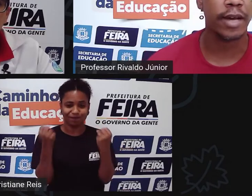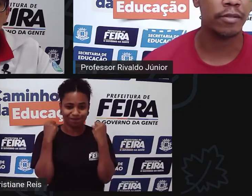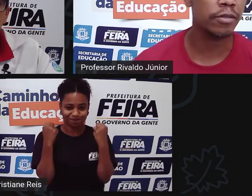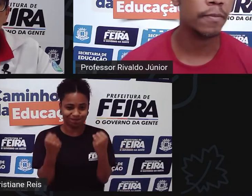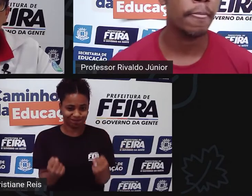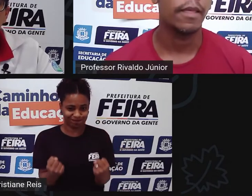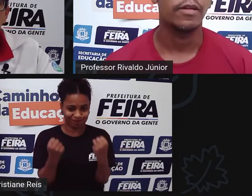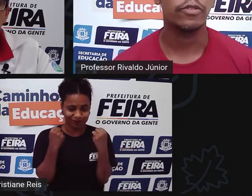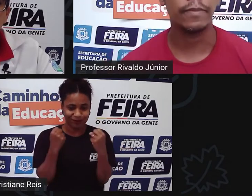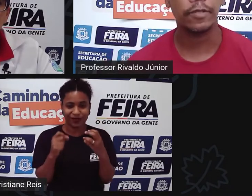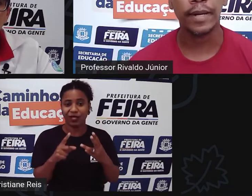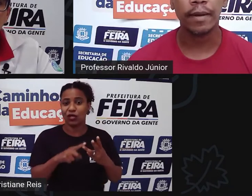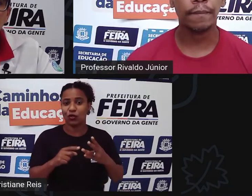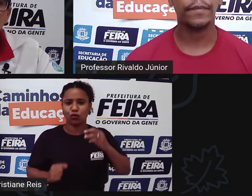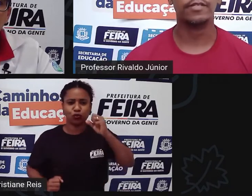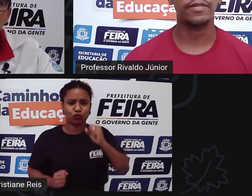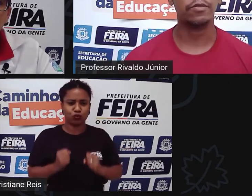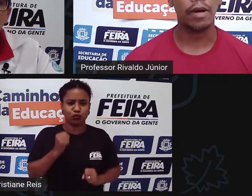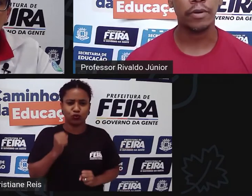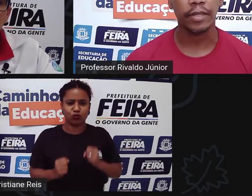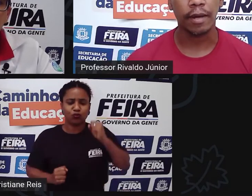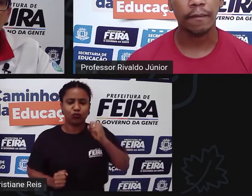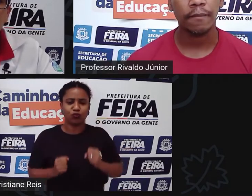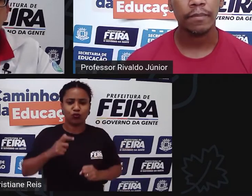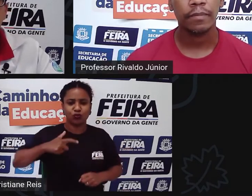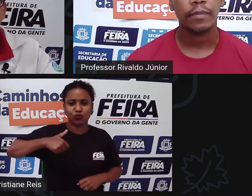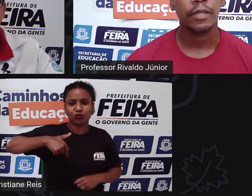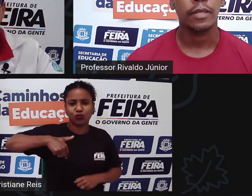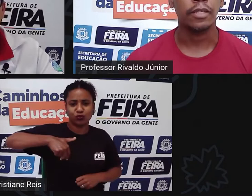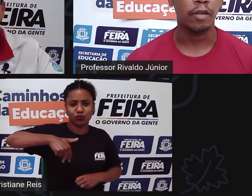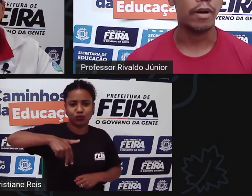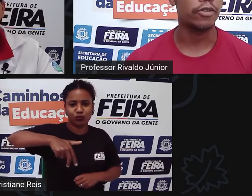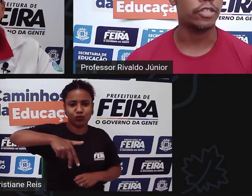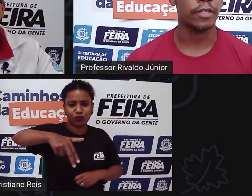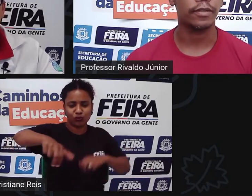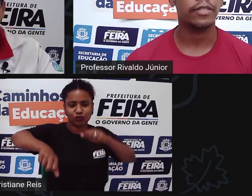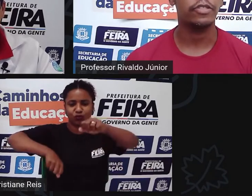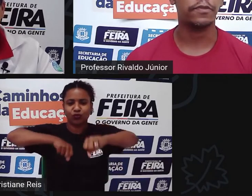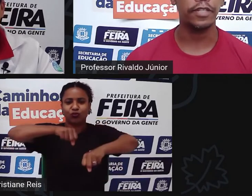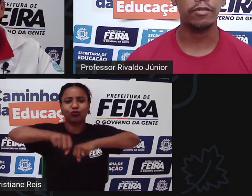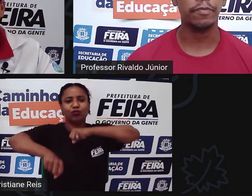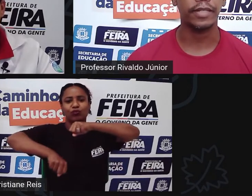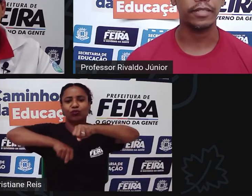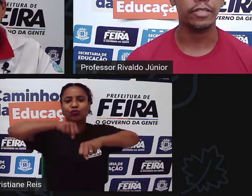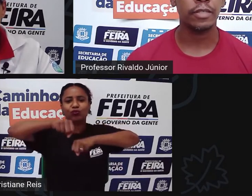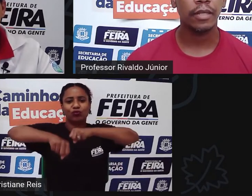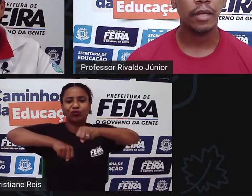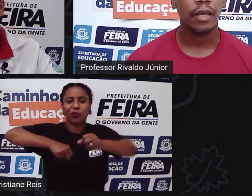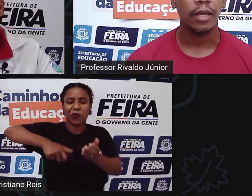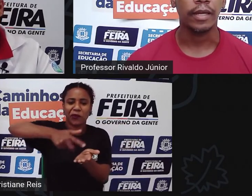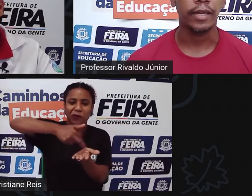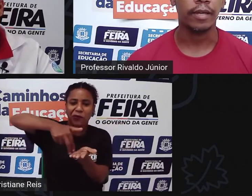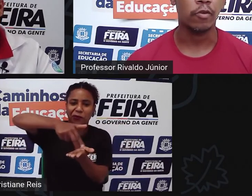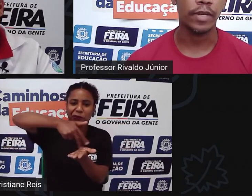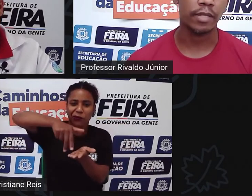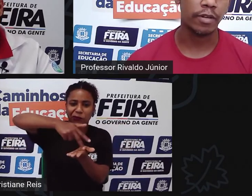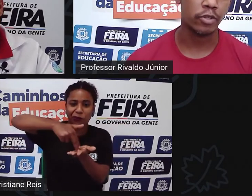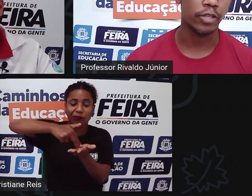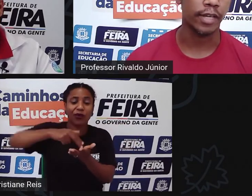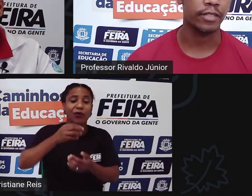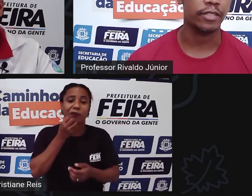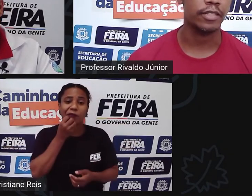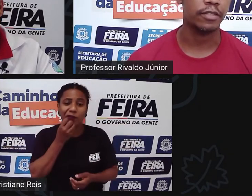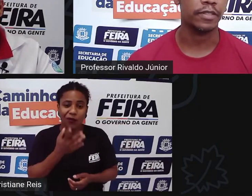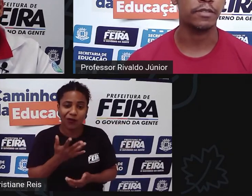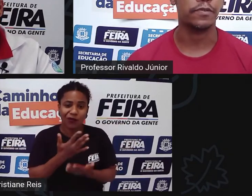indicados justamente para esse pessoal que está que tem uma rotina difícil e pretende começar uma